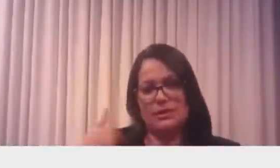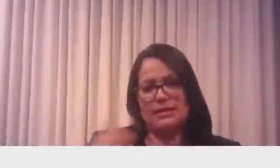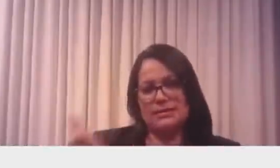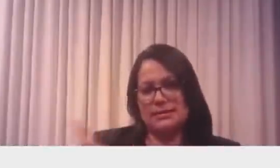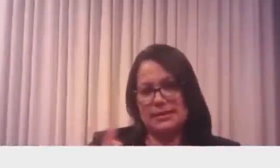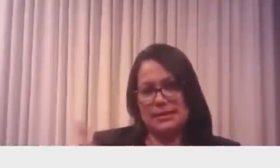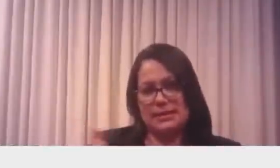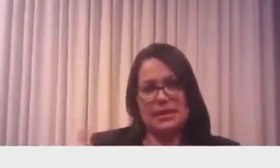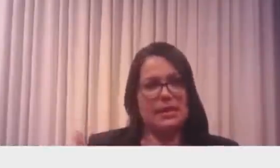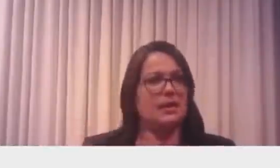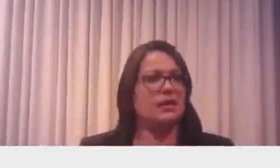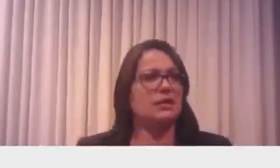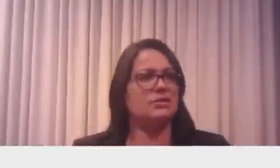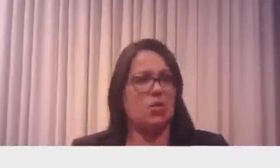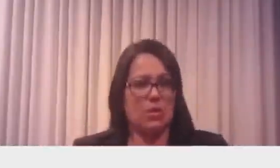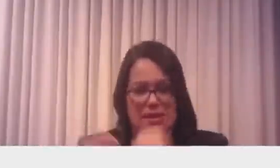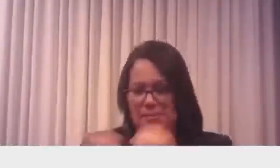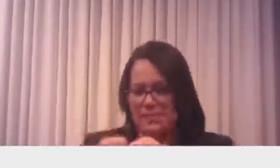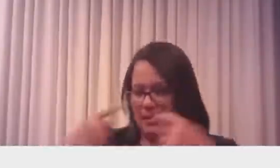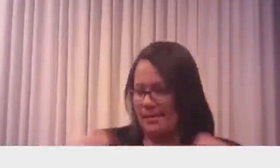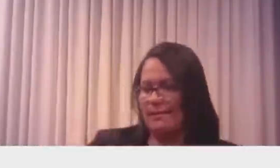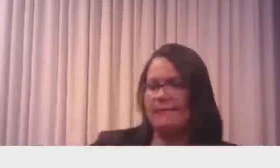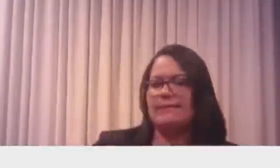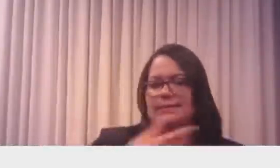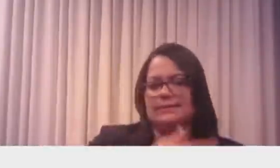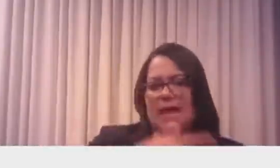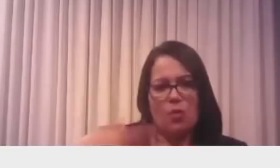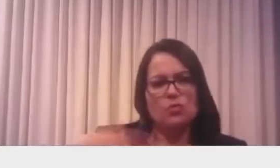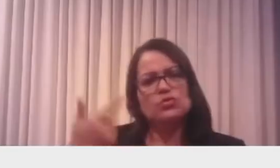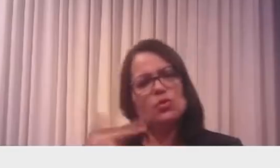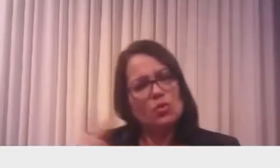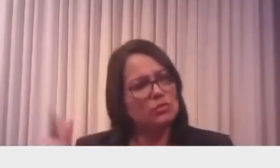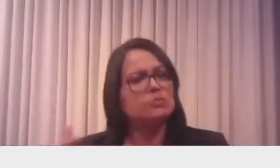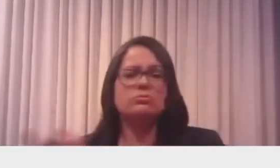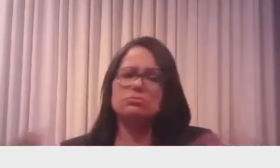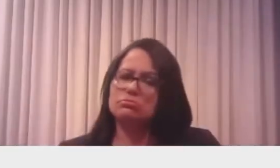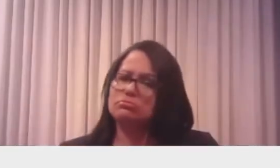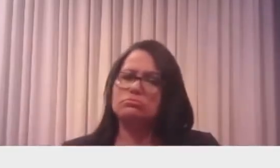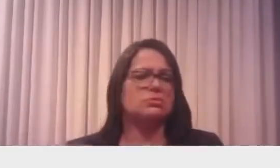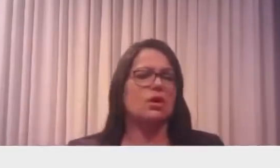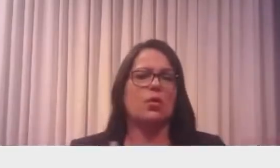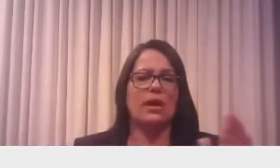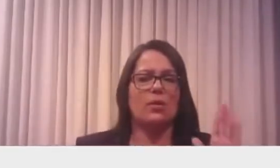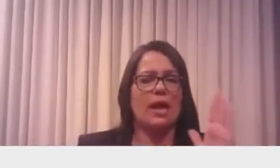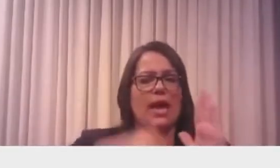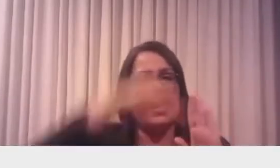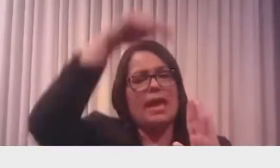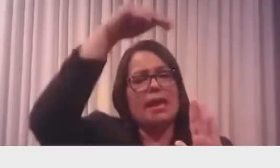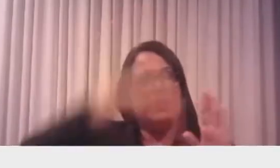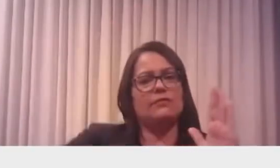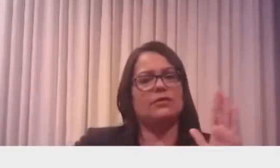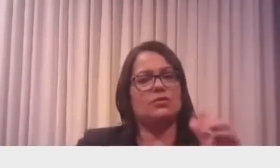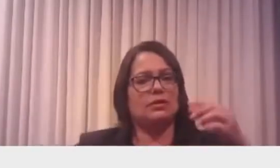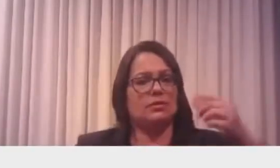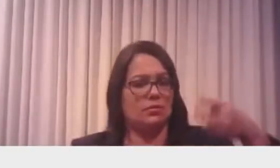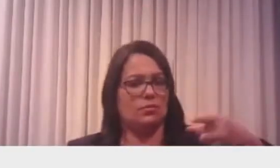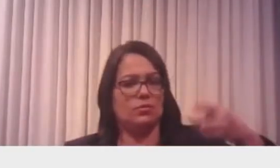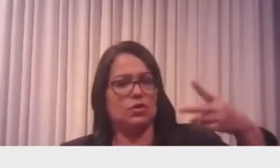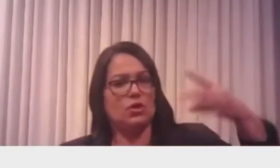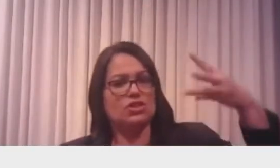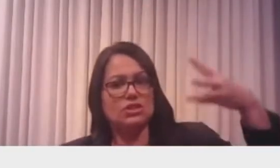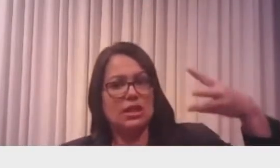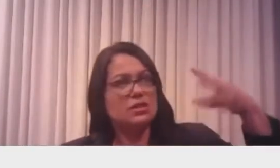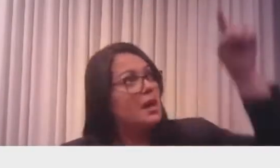fraturas e outros problemas de saúde que vão aparecer. Então, geralmente eu pego o elevador para subir. Aqui estão 3 andares. Quando tem que